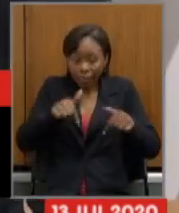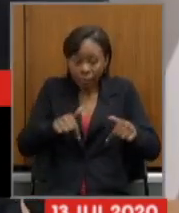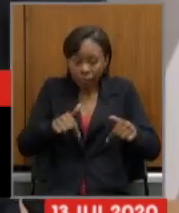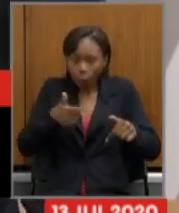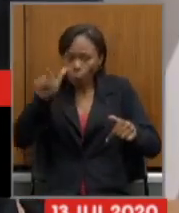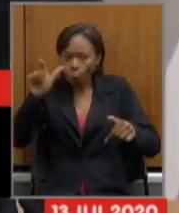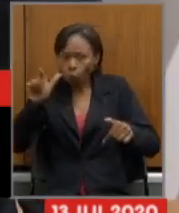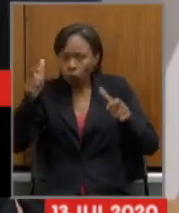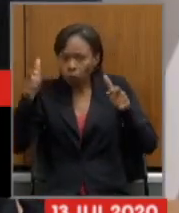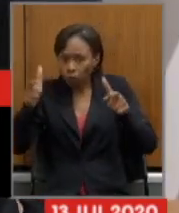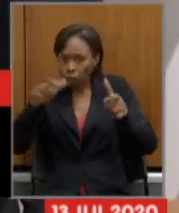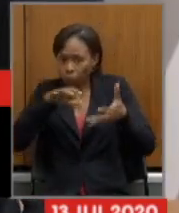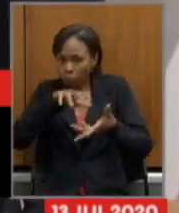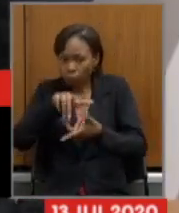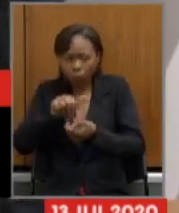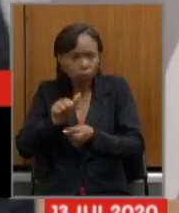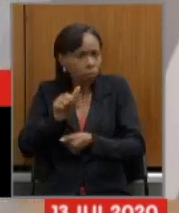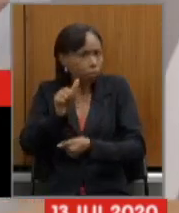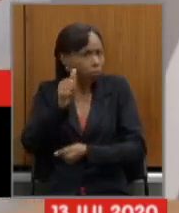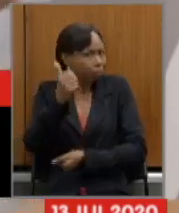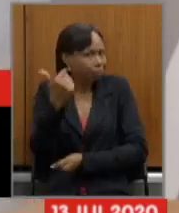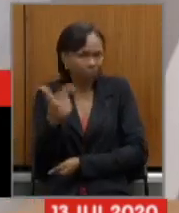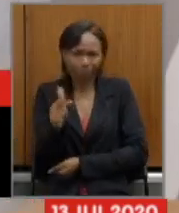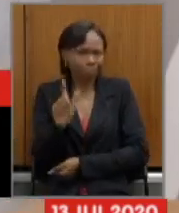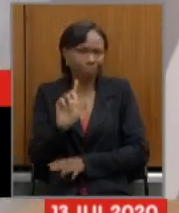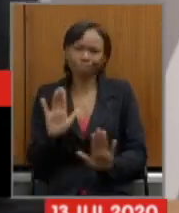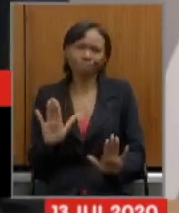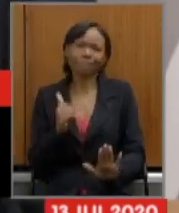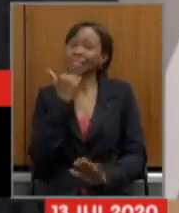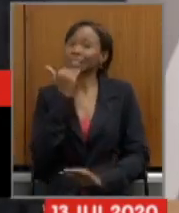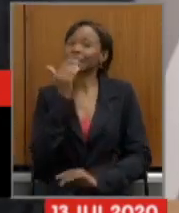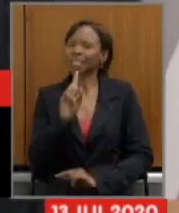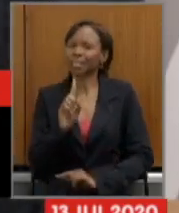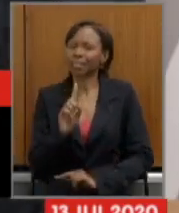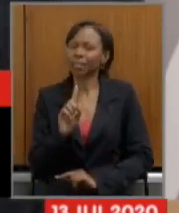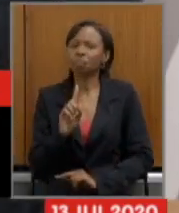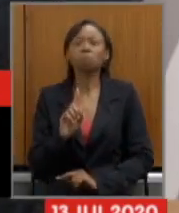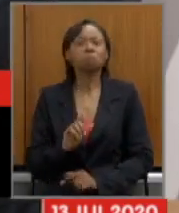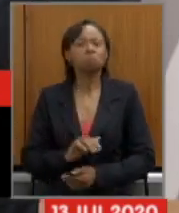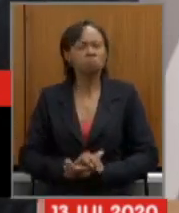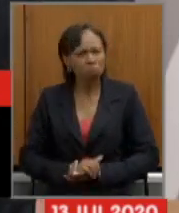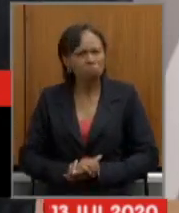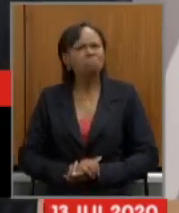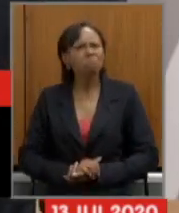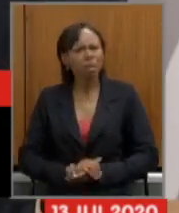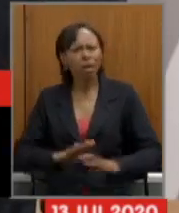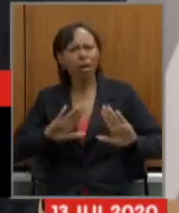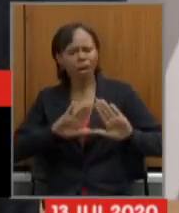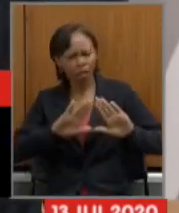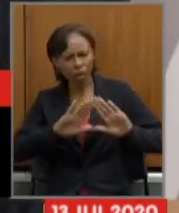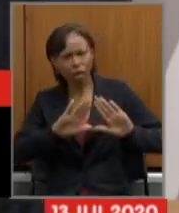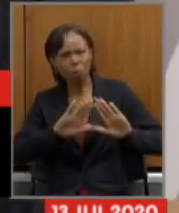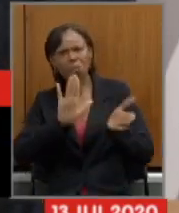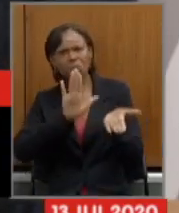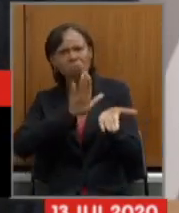mundo é de se aplaudir o que a Assembleia tem feito